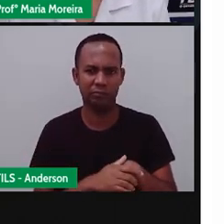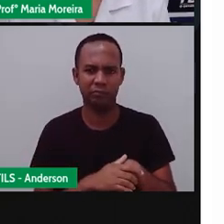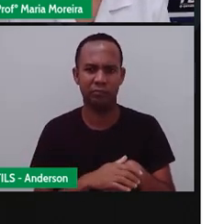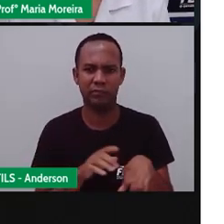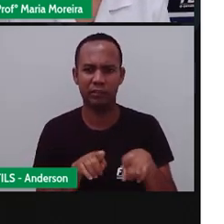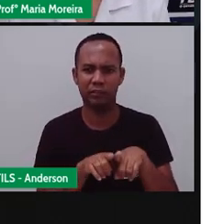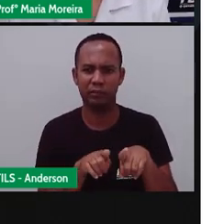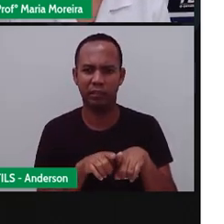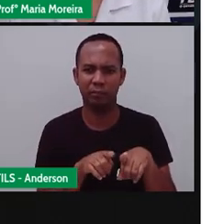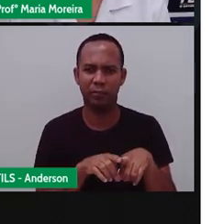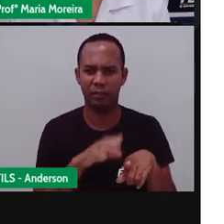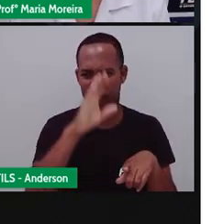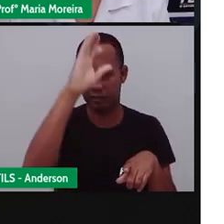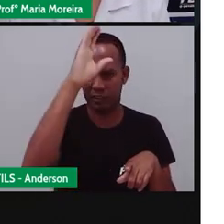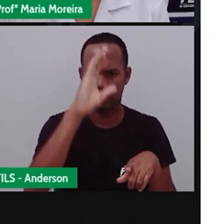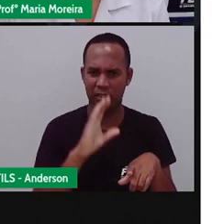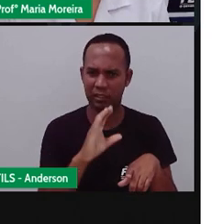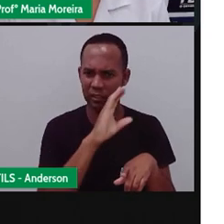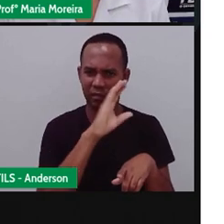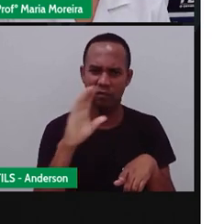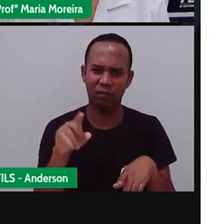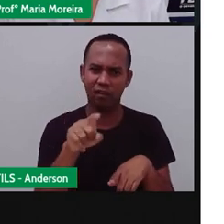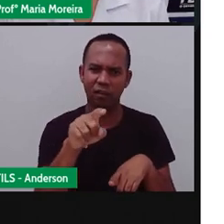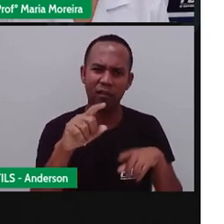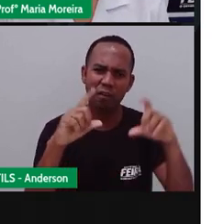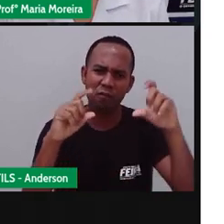se manter a igreja da Senhor dos Passos, por exemplo?